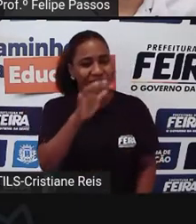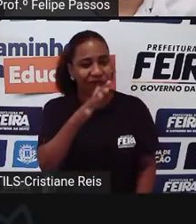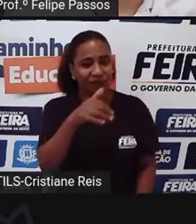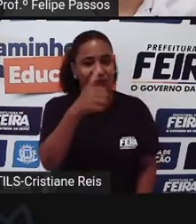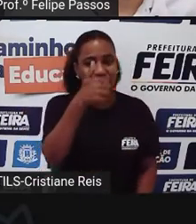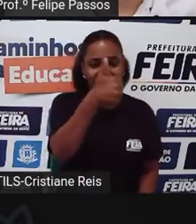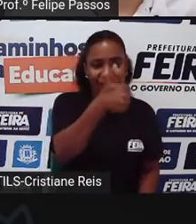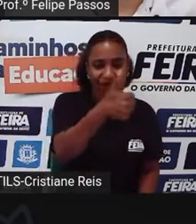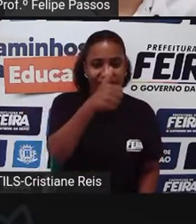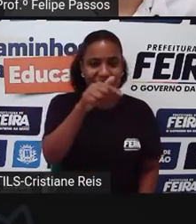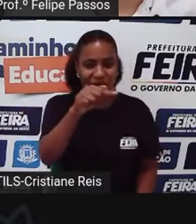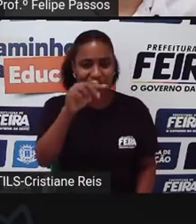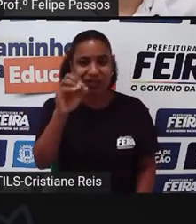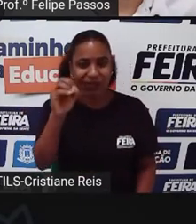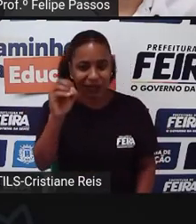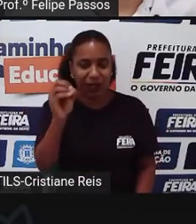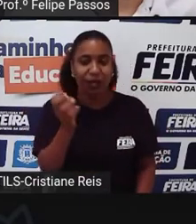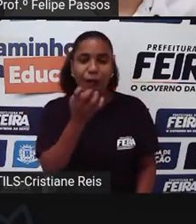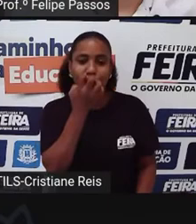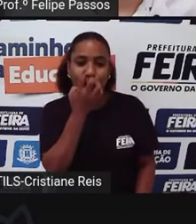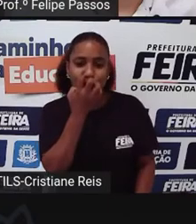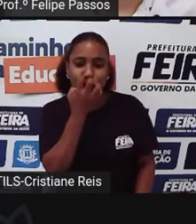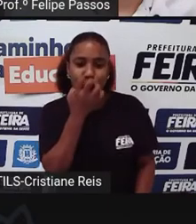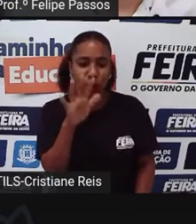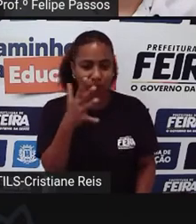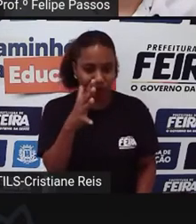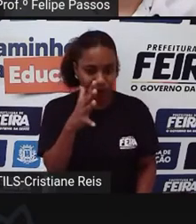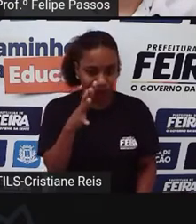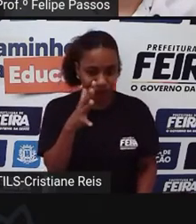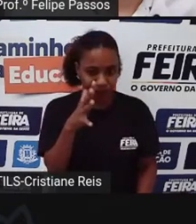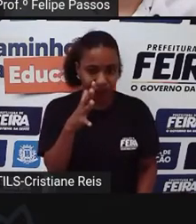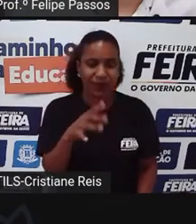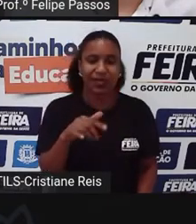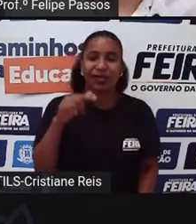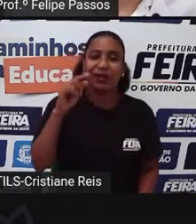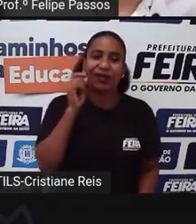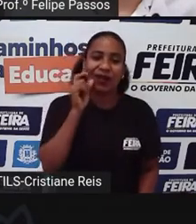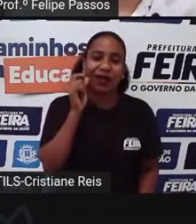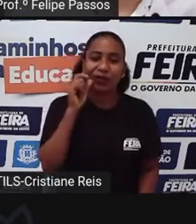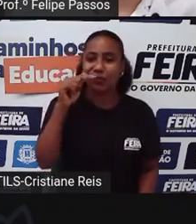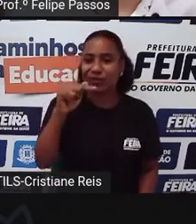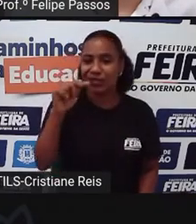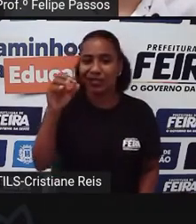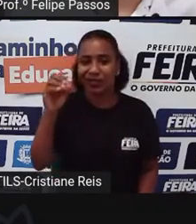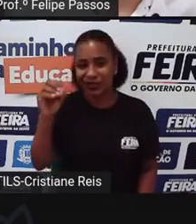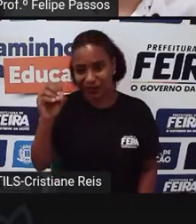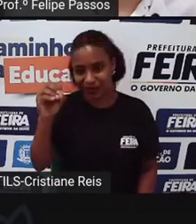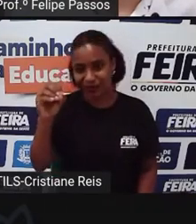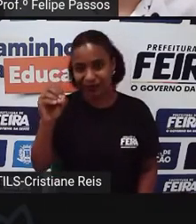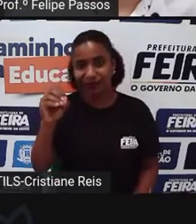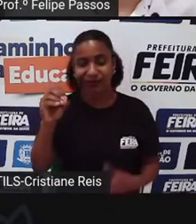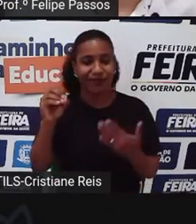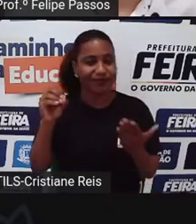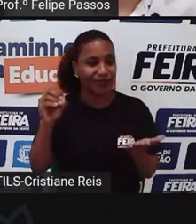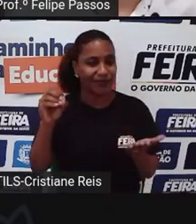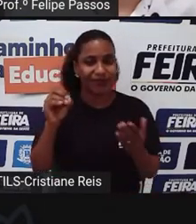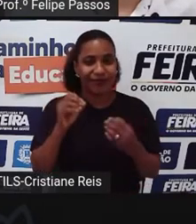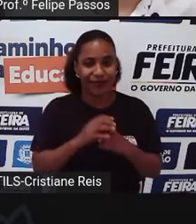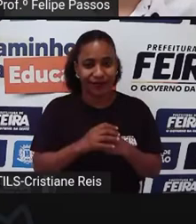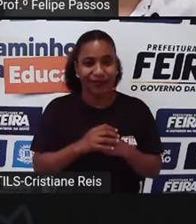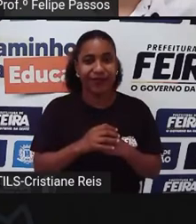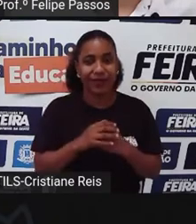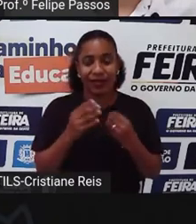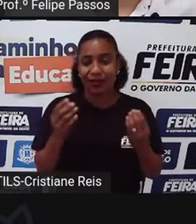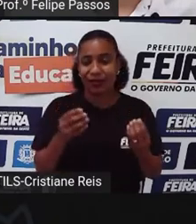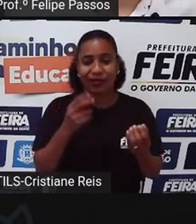170 cachorros Mais ou menos Com mais 70 gatos Nossa E a ideia